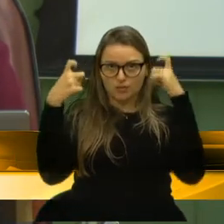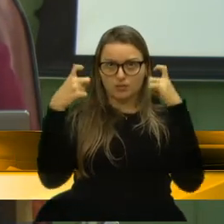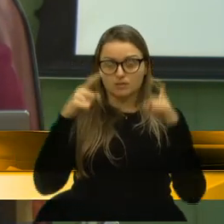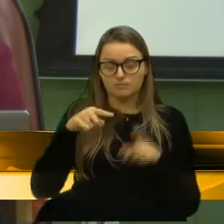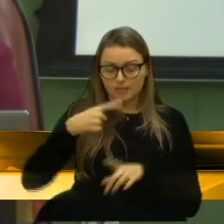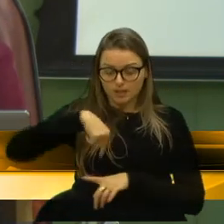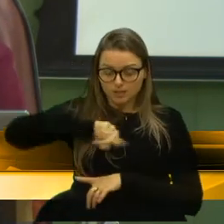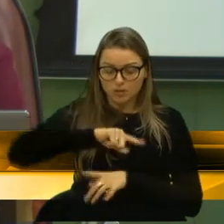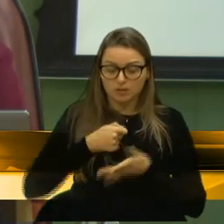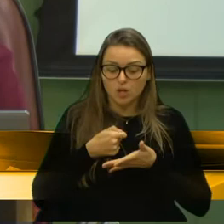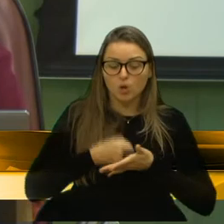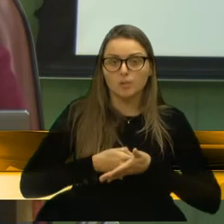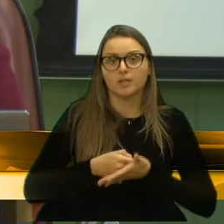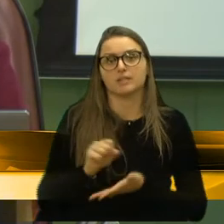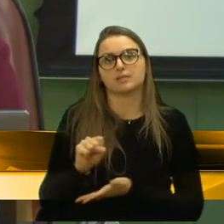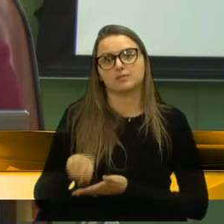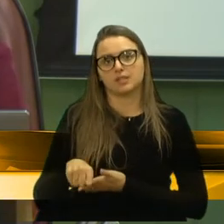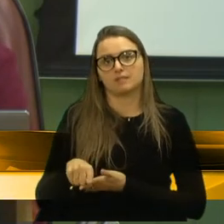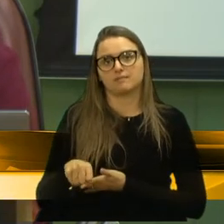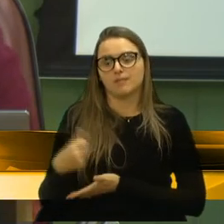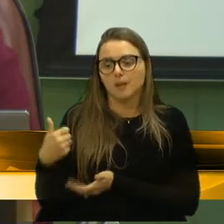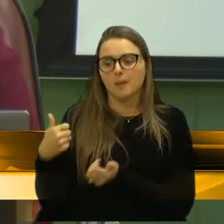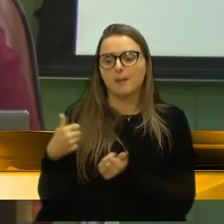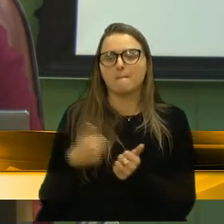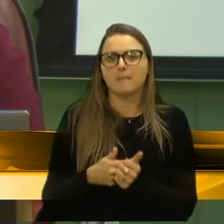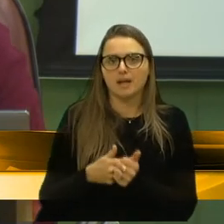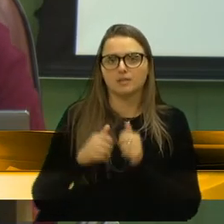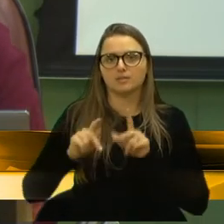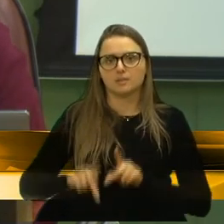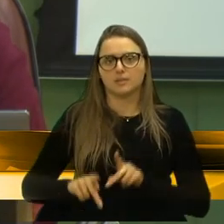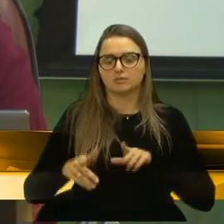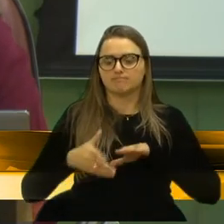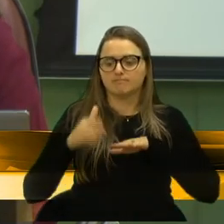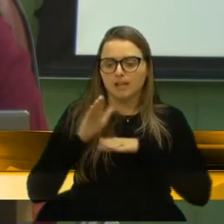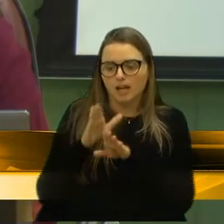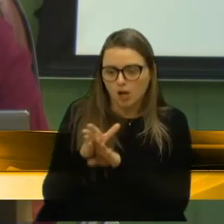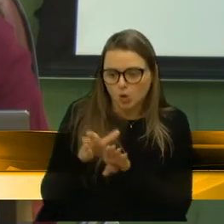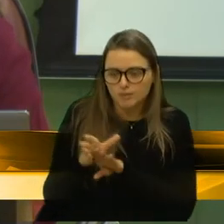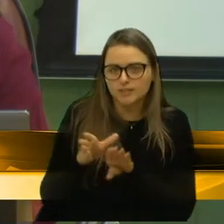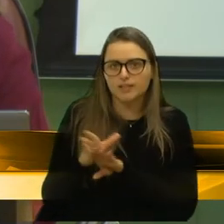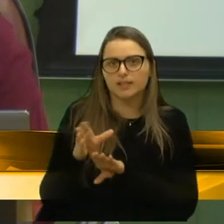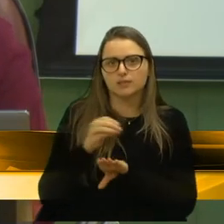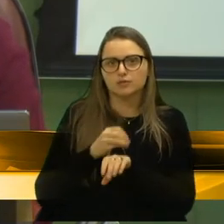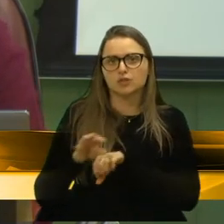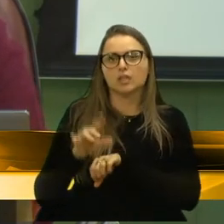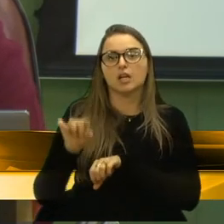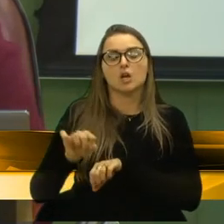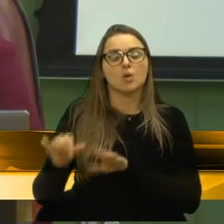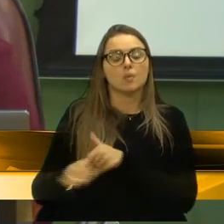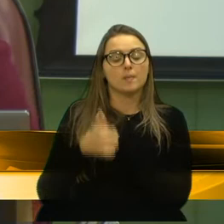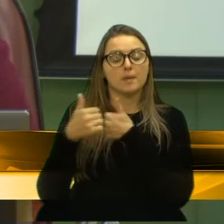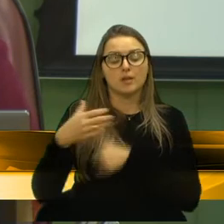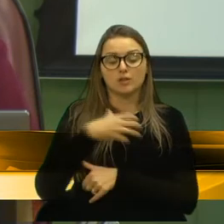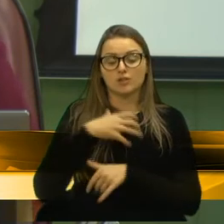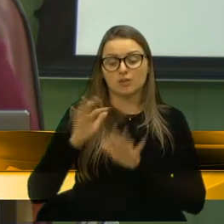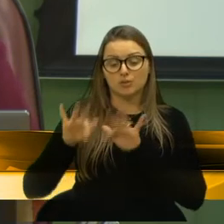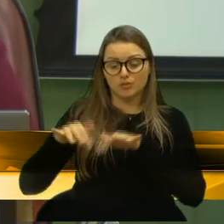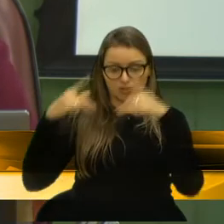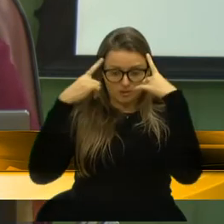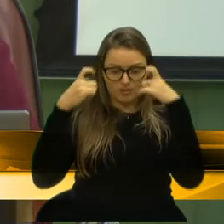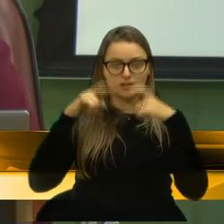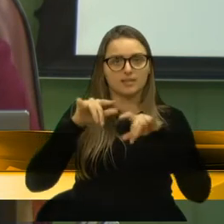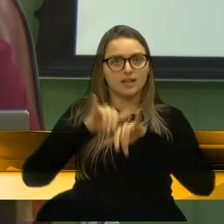nosso dever, sim, estar ao lado daquela pessoa, orientando, e a melhor forma de combater a violência é, sim, levando